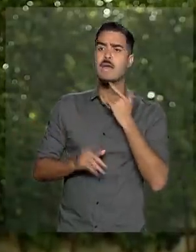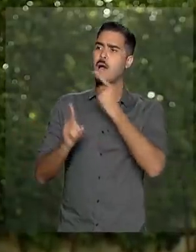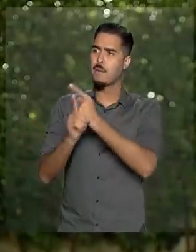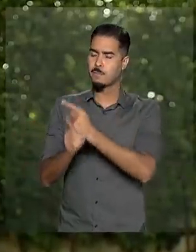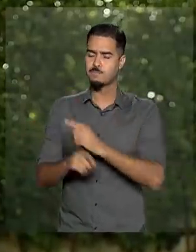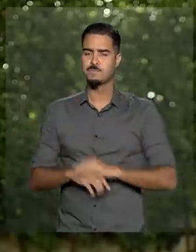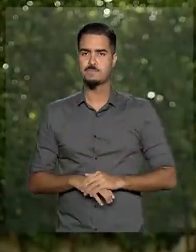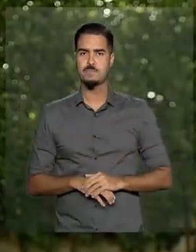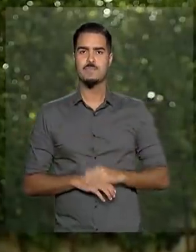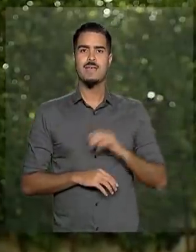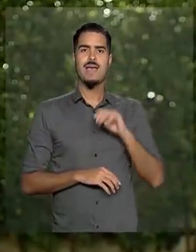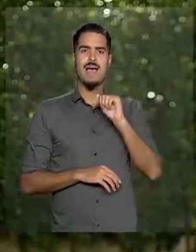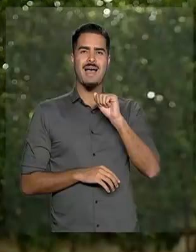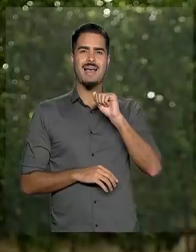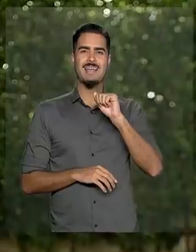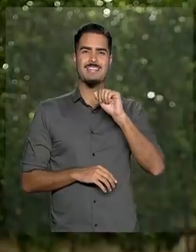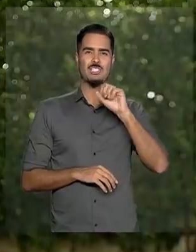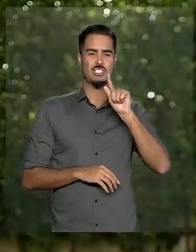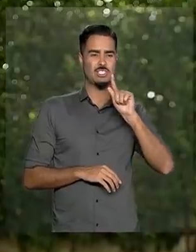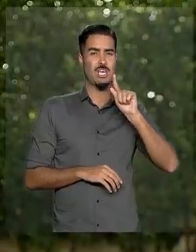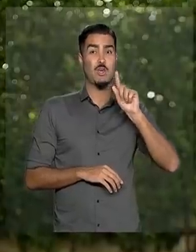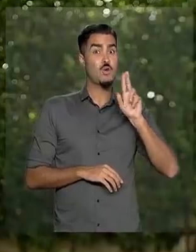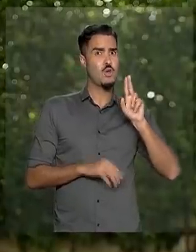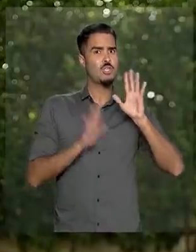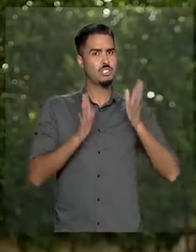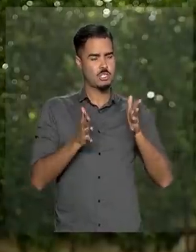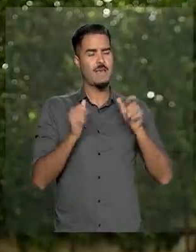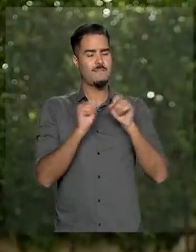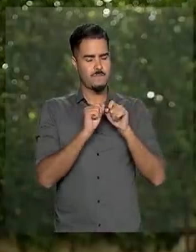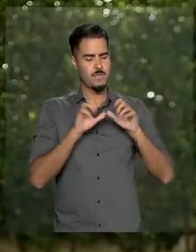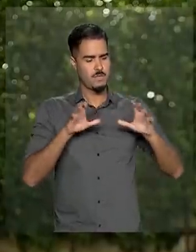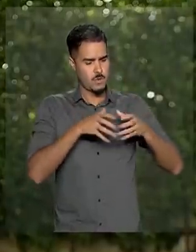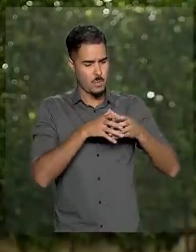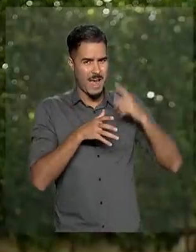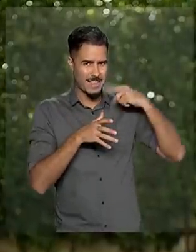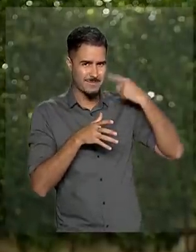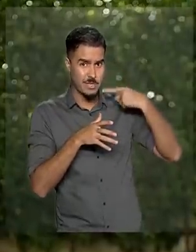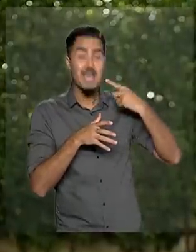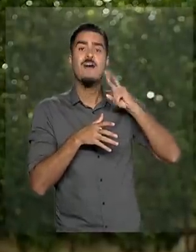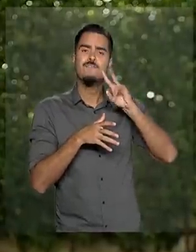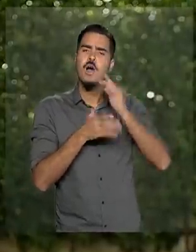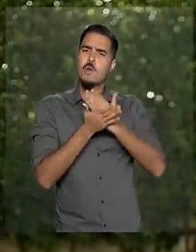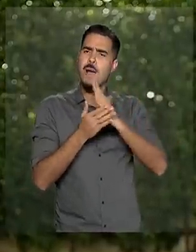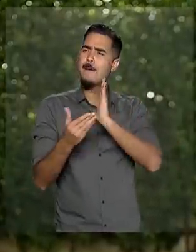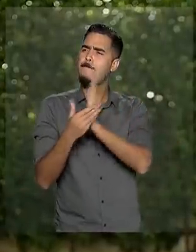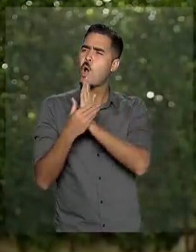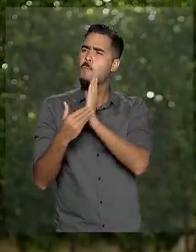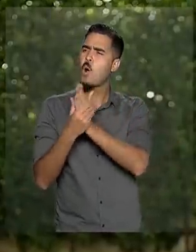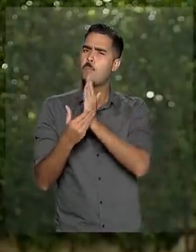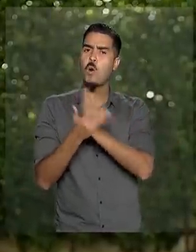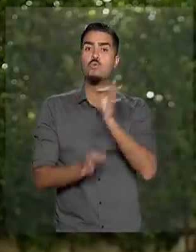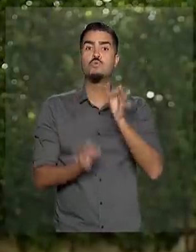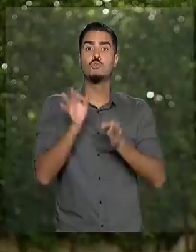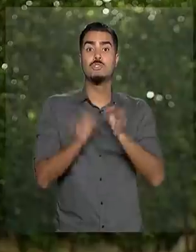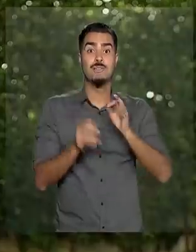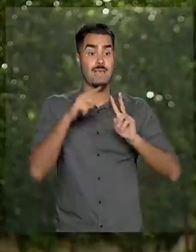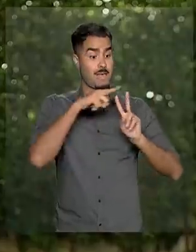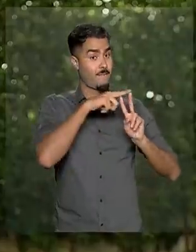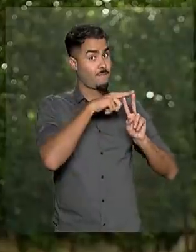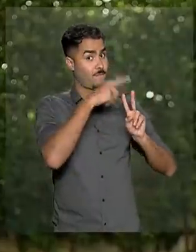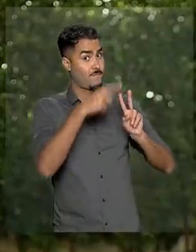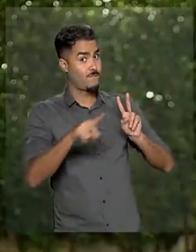Advocacia Geral da União determinou que vai entrar em ações na Justiça para que a empresa Vale